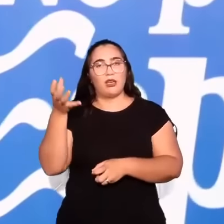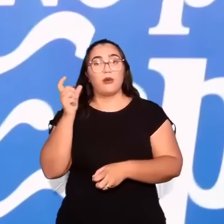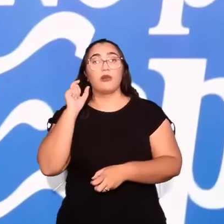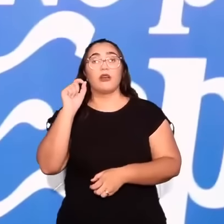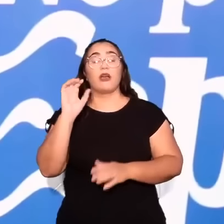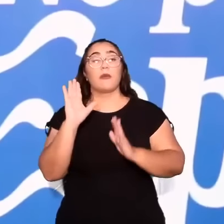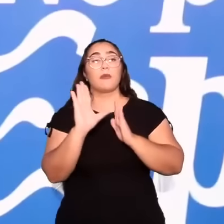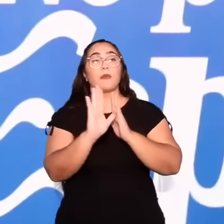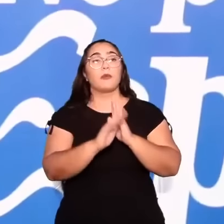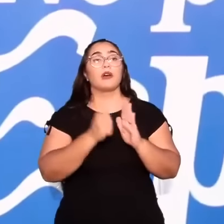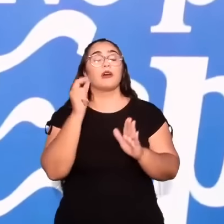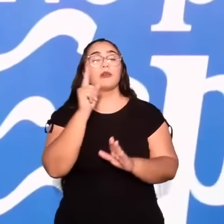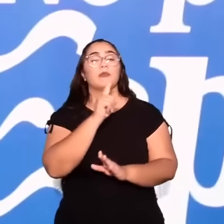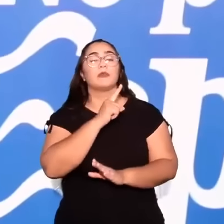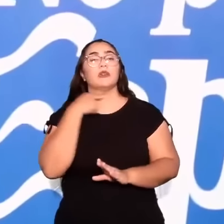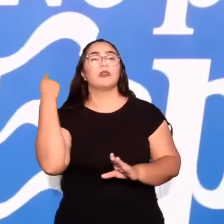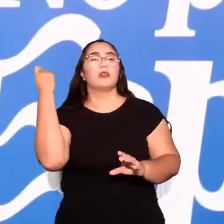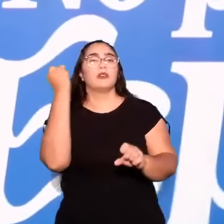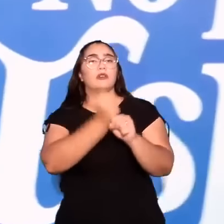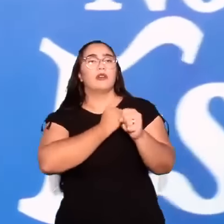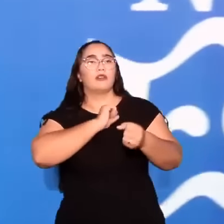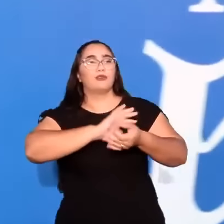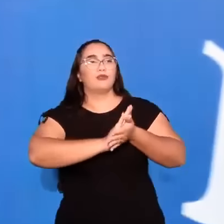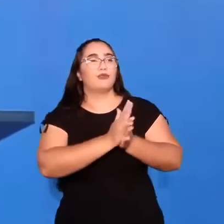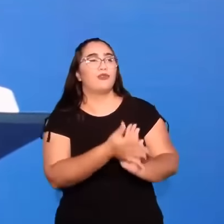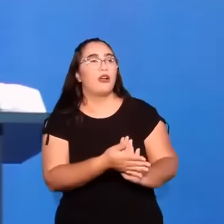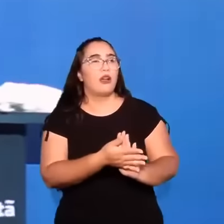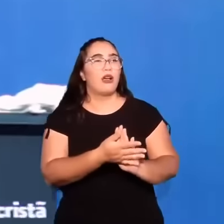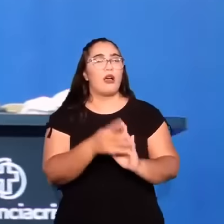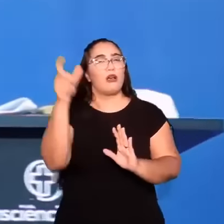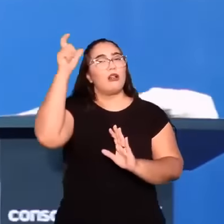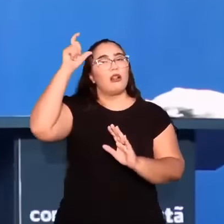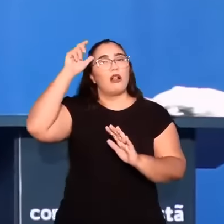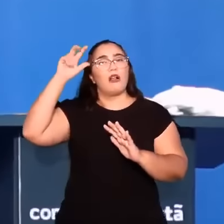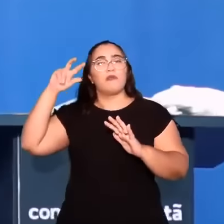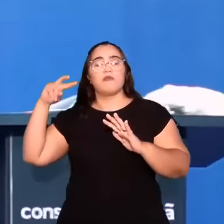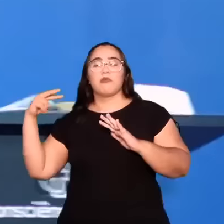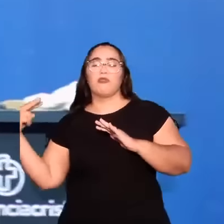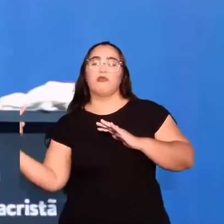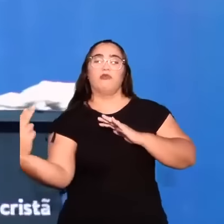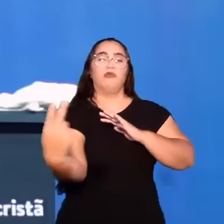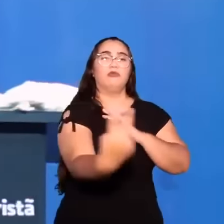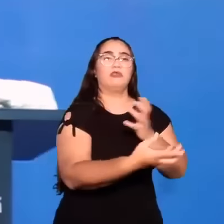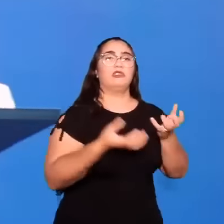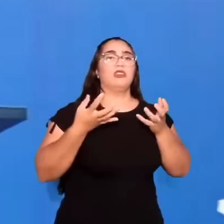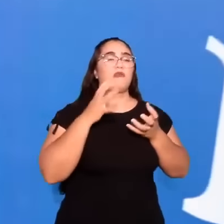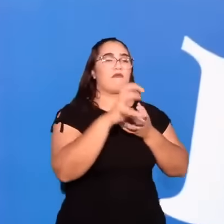destruir. Ele anda ao derredor bramando como leão procurando quem possa tragar.